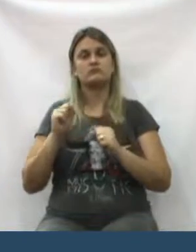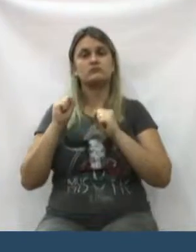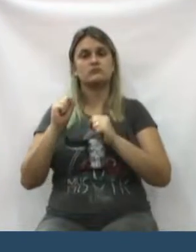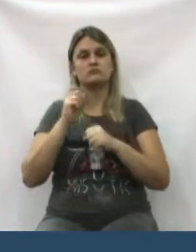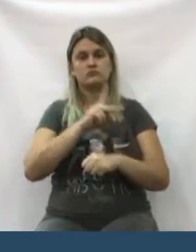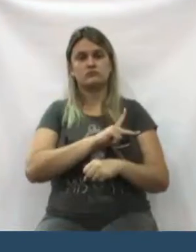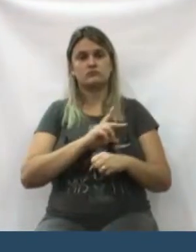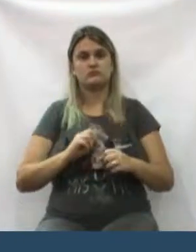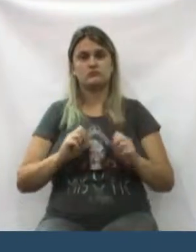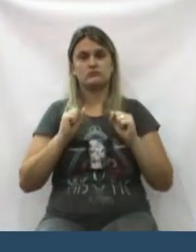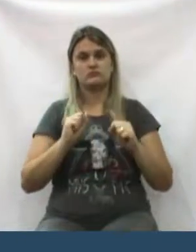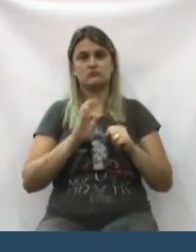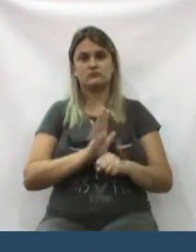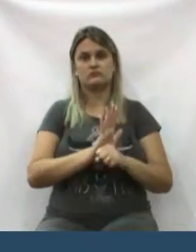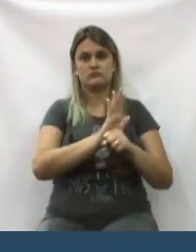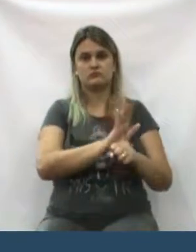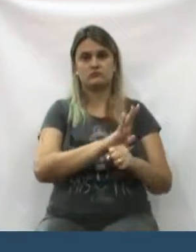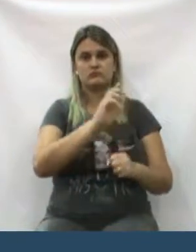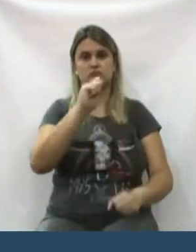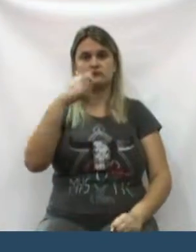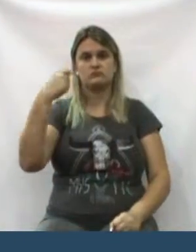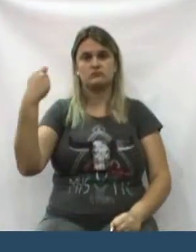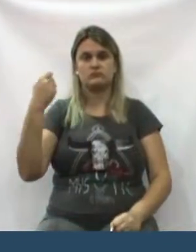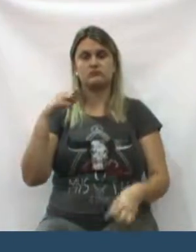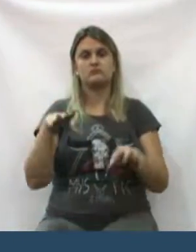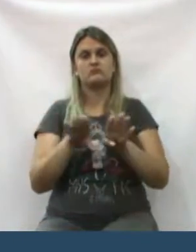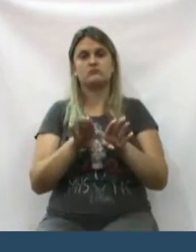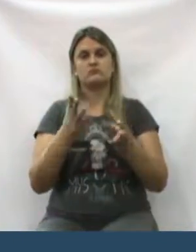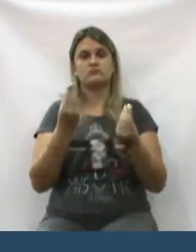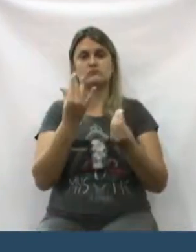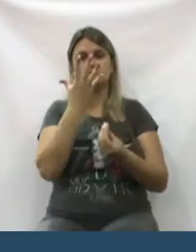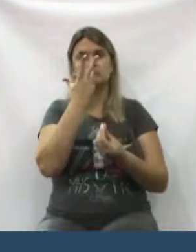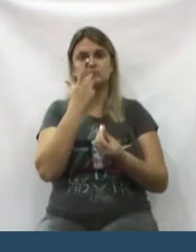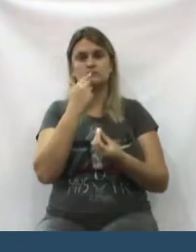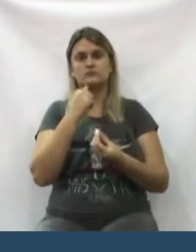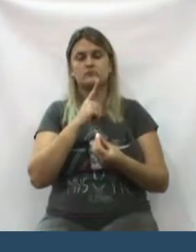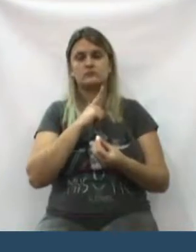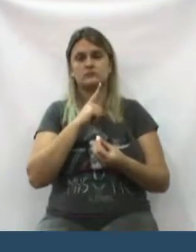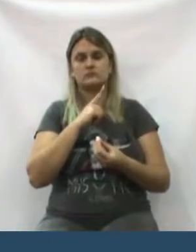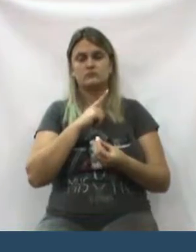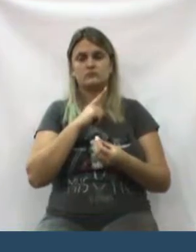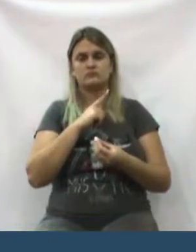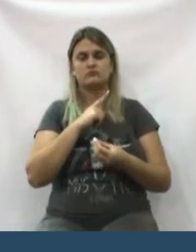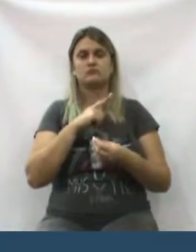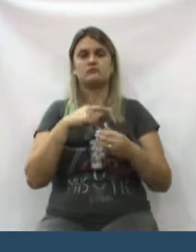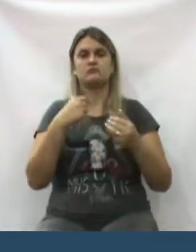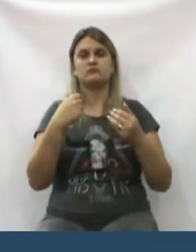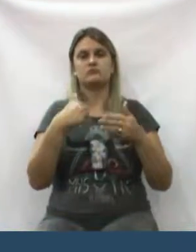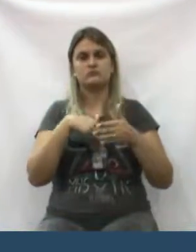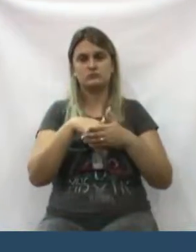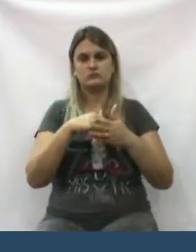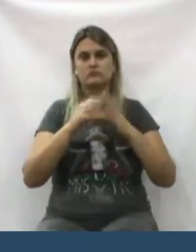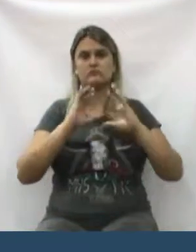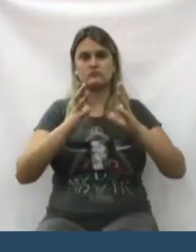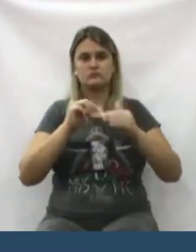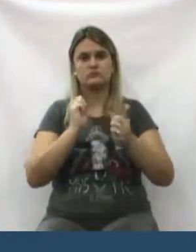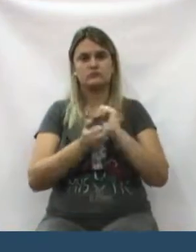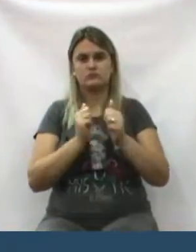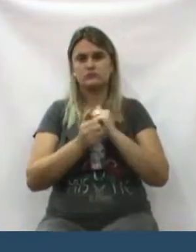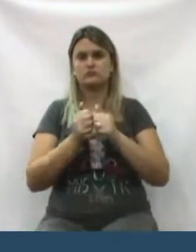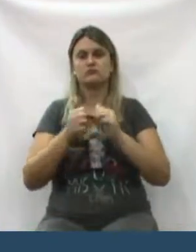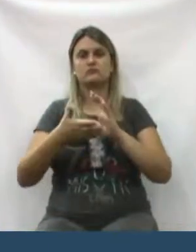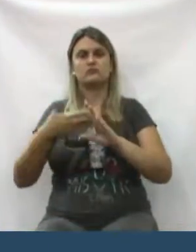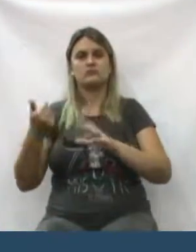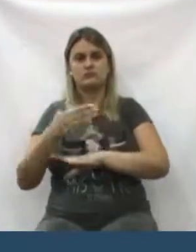poder público para poder ajudar essa associação que tantas crianças têm retirado das nossas ruas, ajudando.